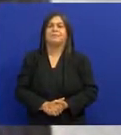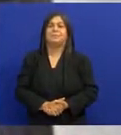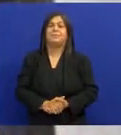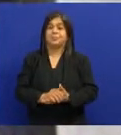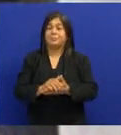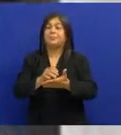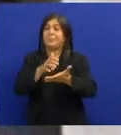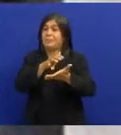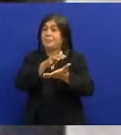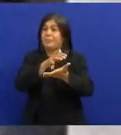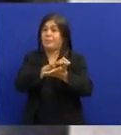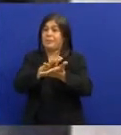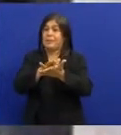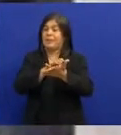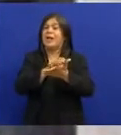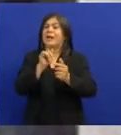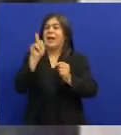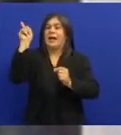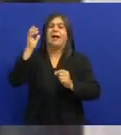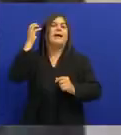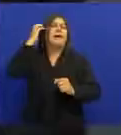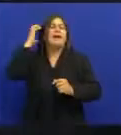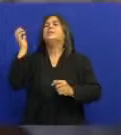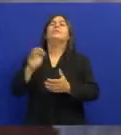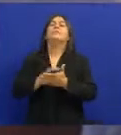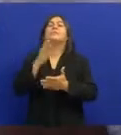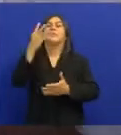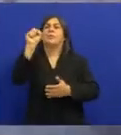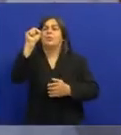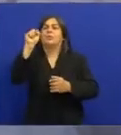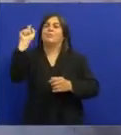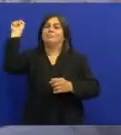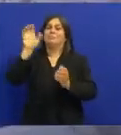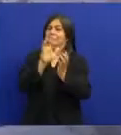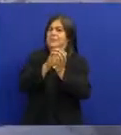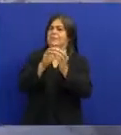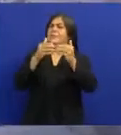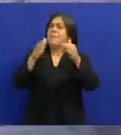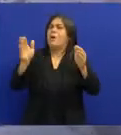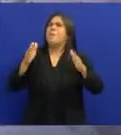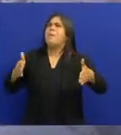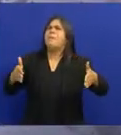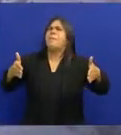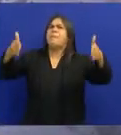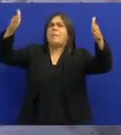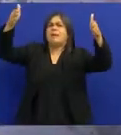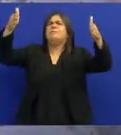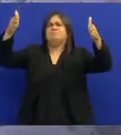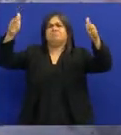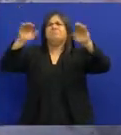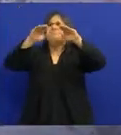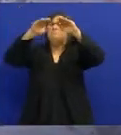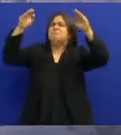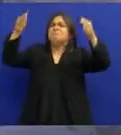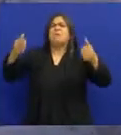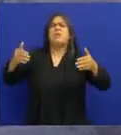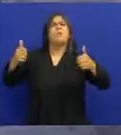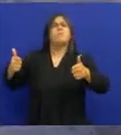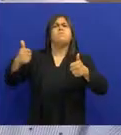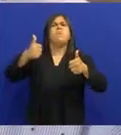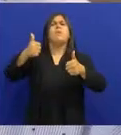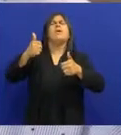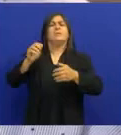A Rádio Jornal do Comércio Foi inaugurada em 1948 Foi construída Inclusive Uma edificação A mais imponente